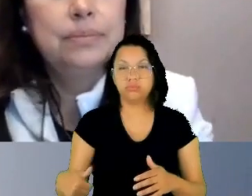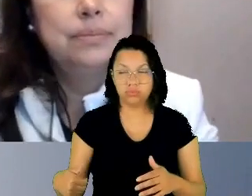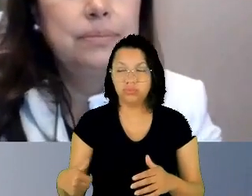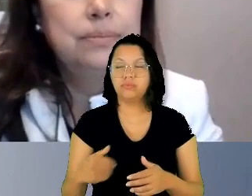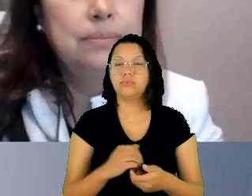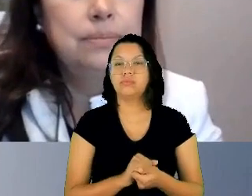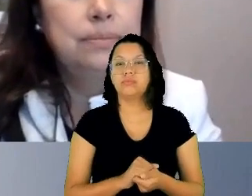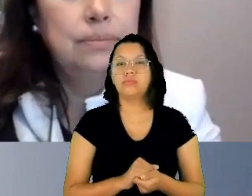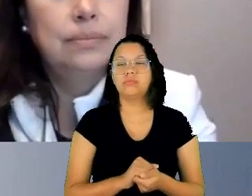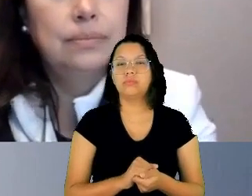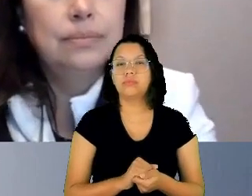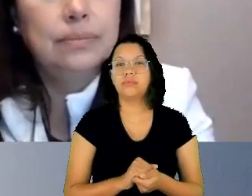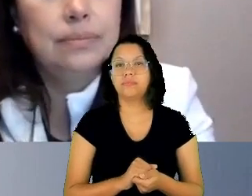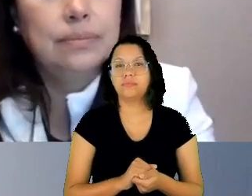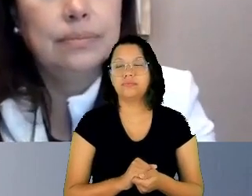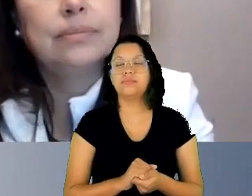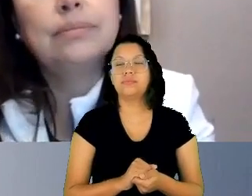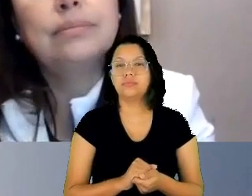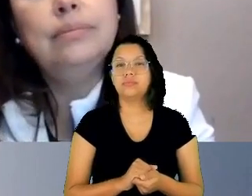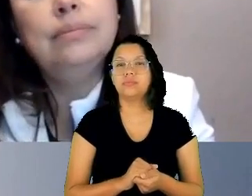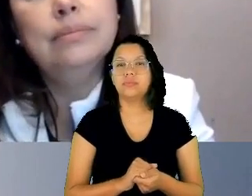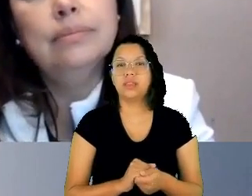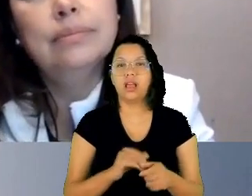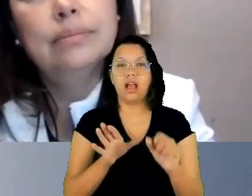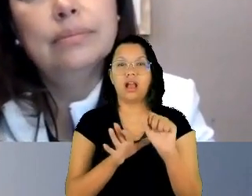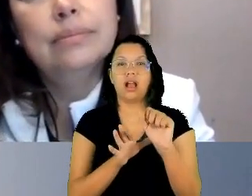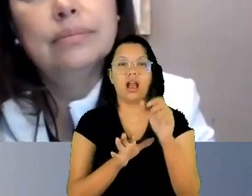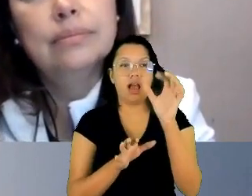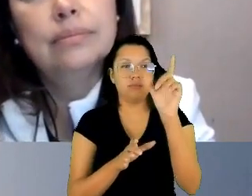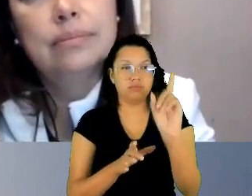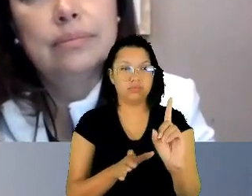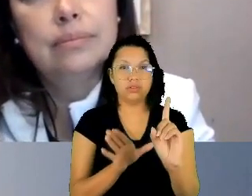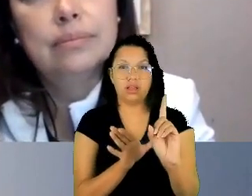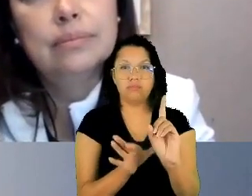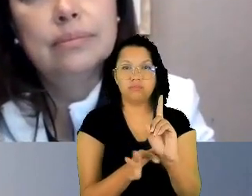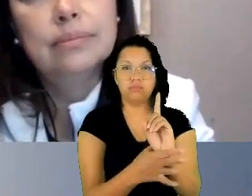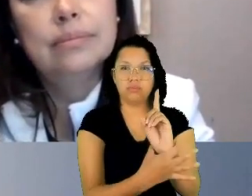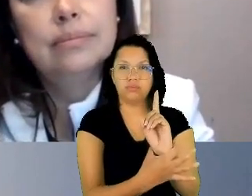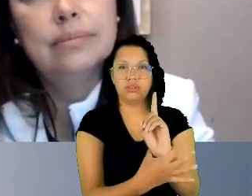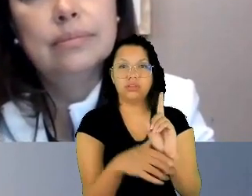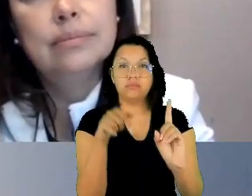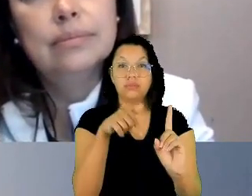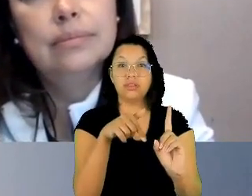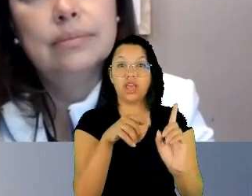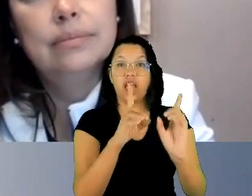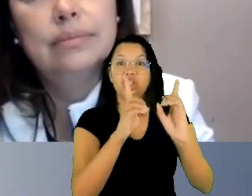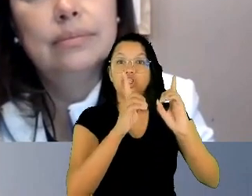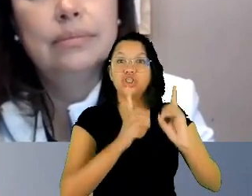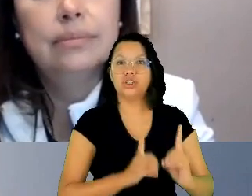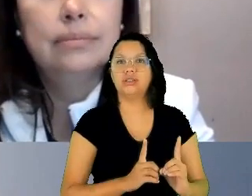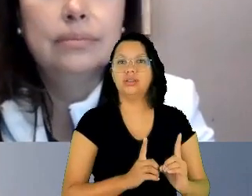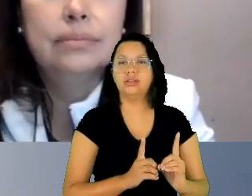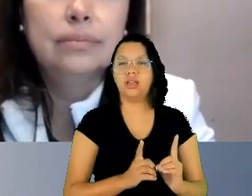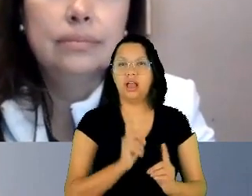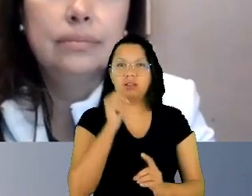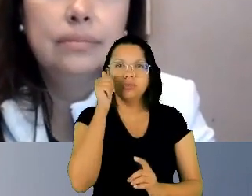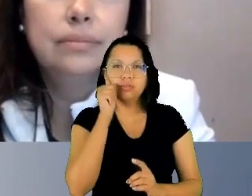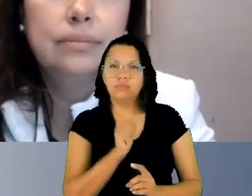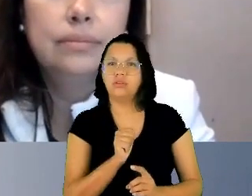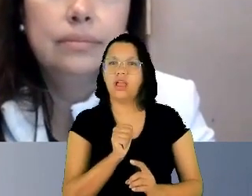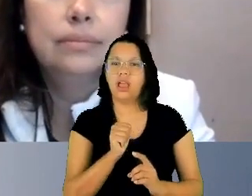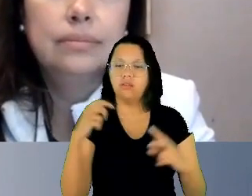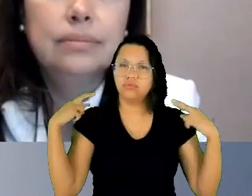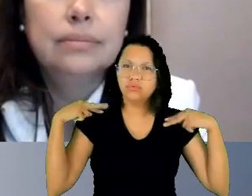protegido é a dignidade das mulheres, é a dignidade de todos os seres humanos, é o direito ao respeito e às liberdades.